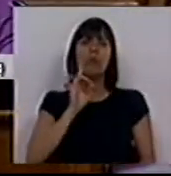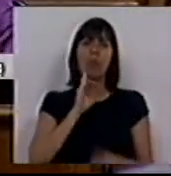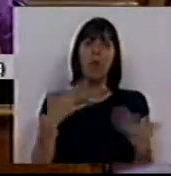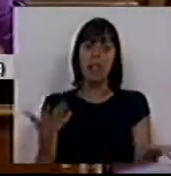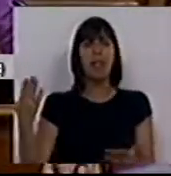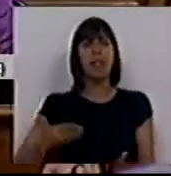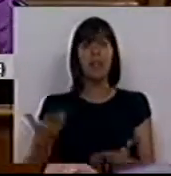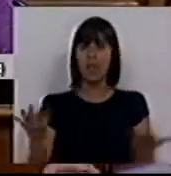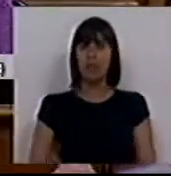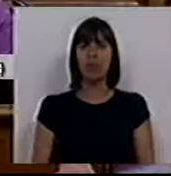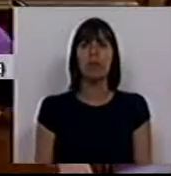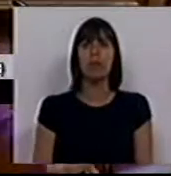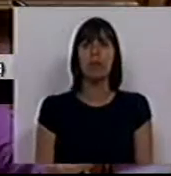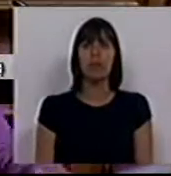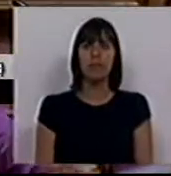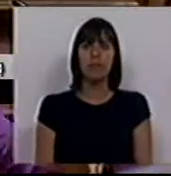e com direitos.